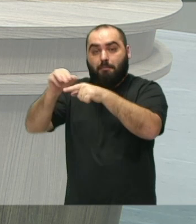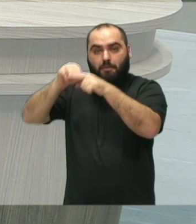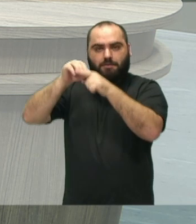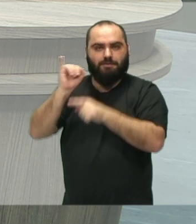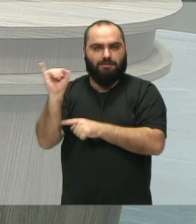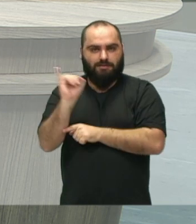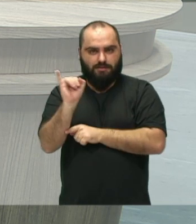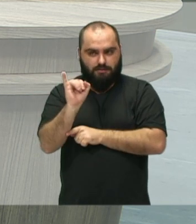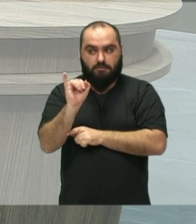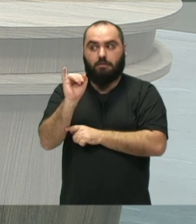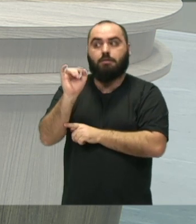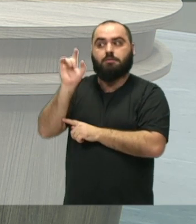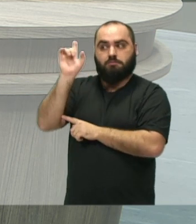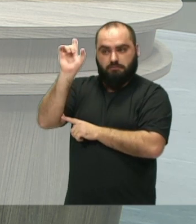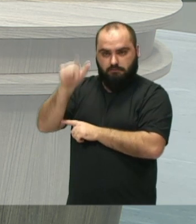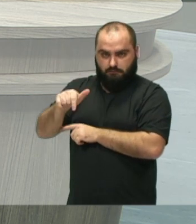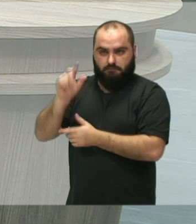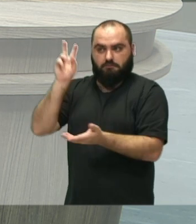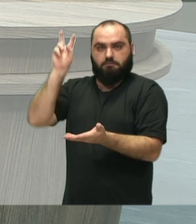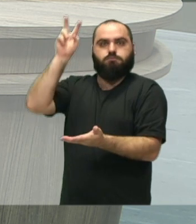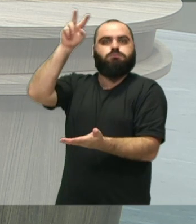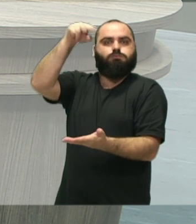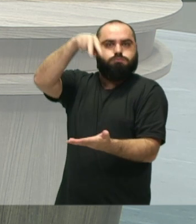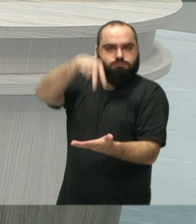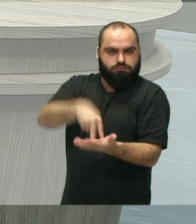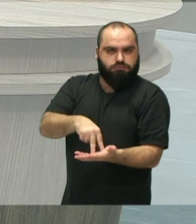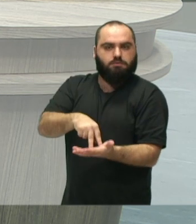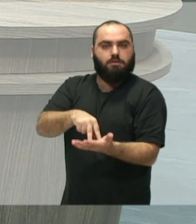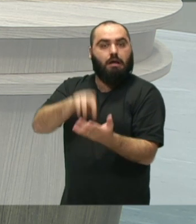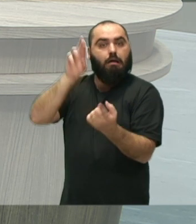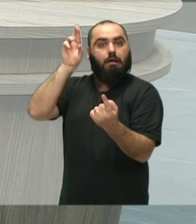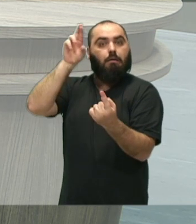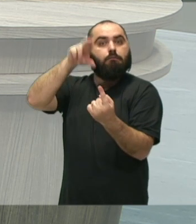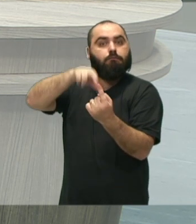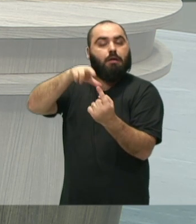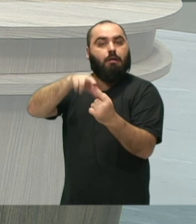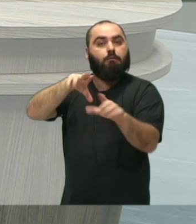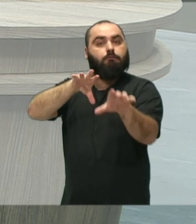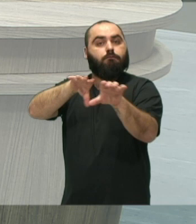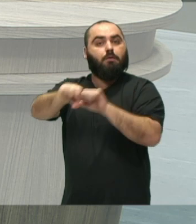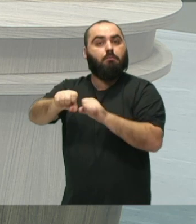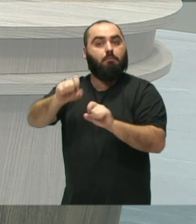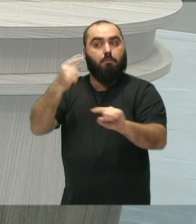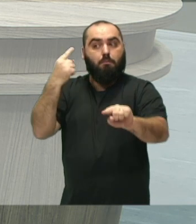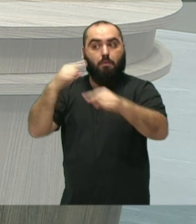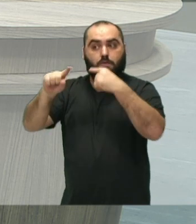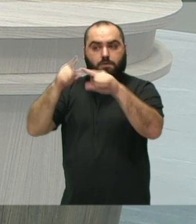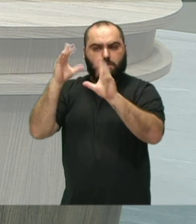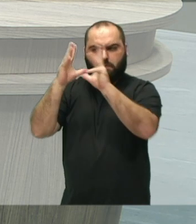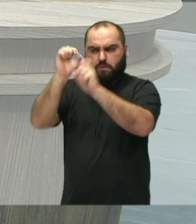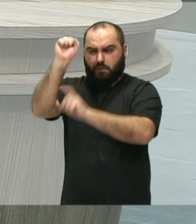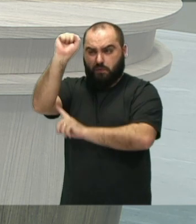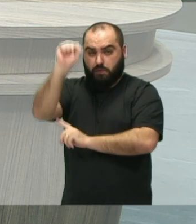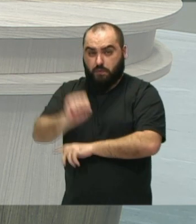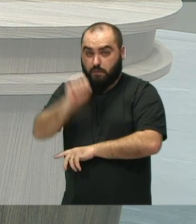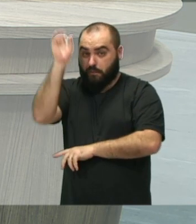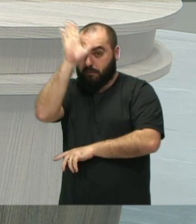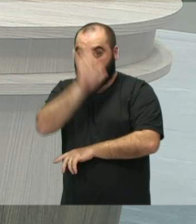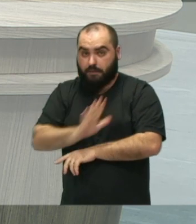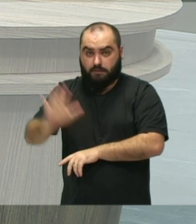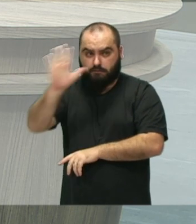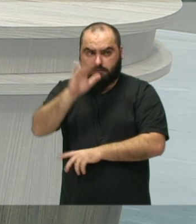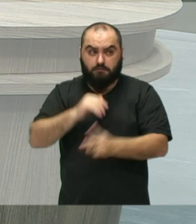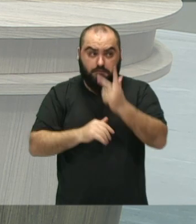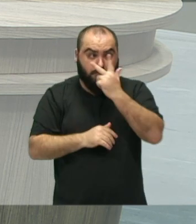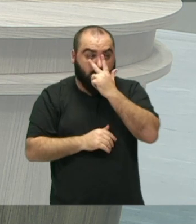referência na formação de músicos para todo o sul do Brasil, e também a referência parece que